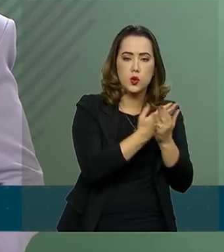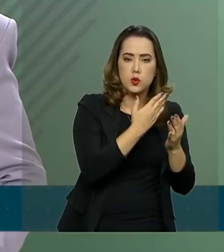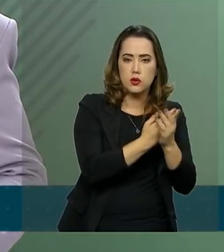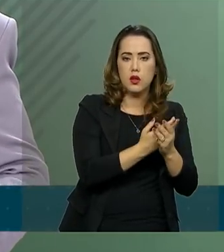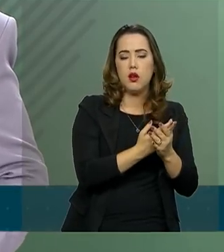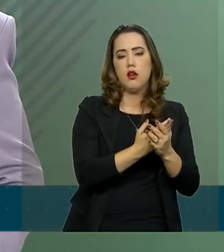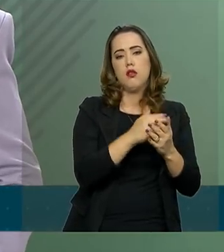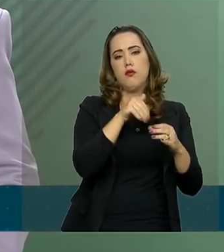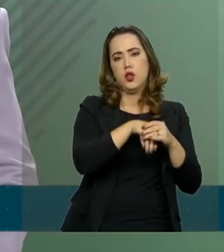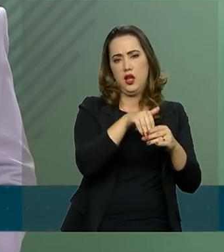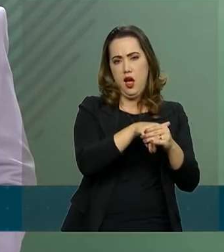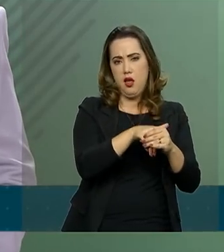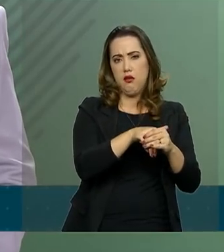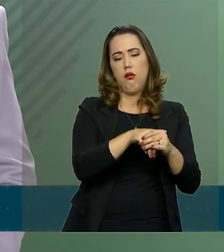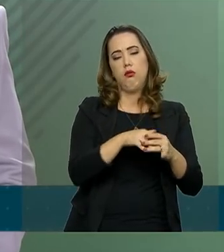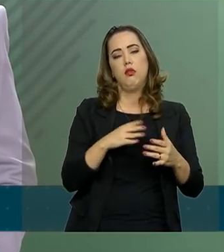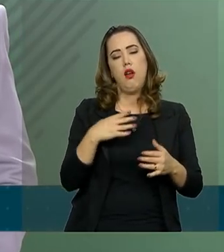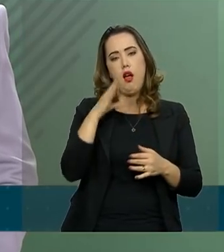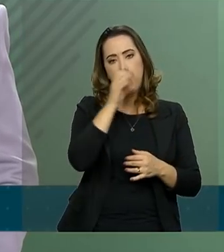votado no plenário.